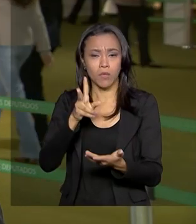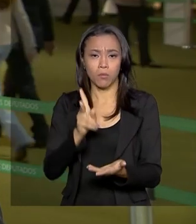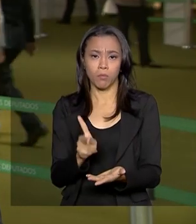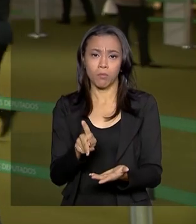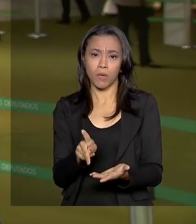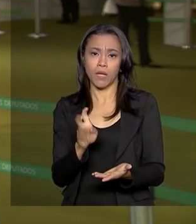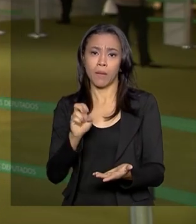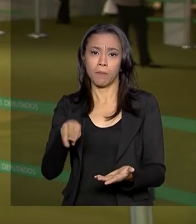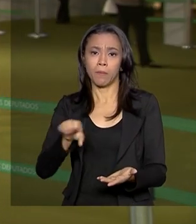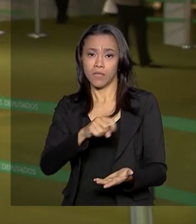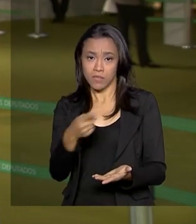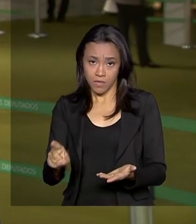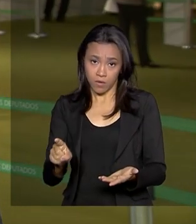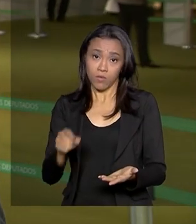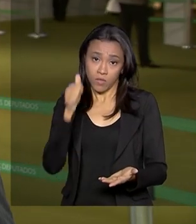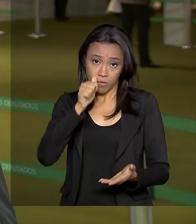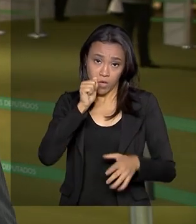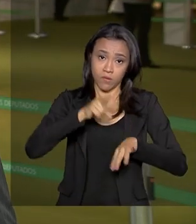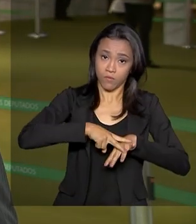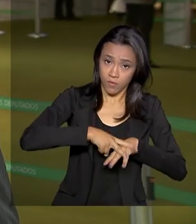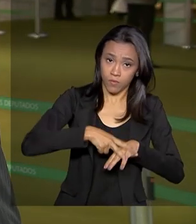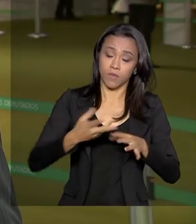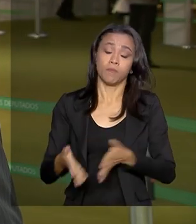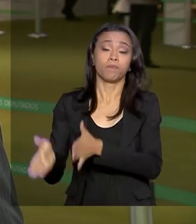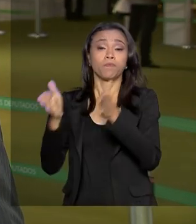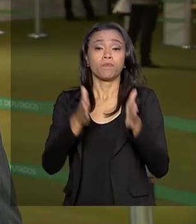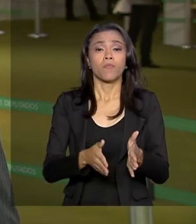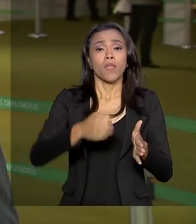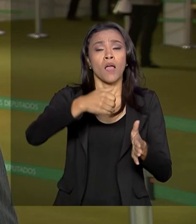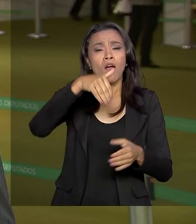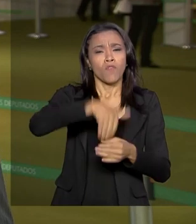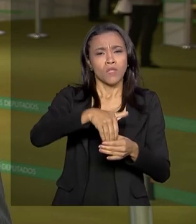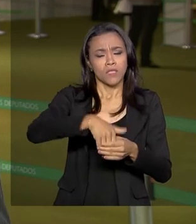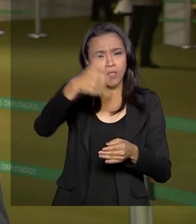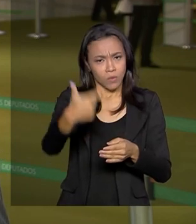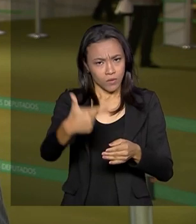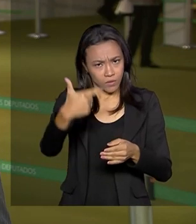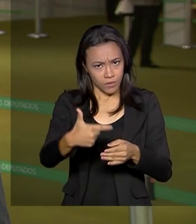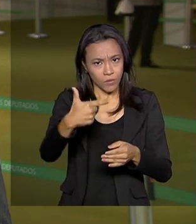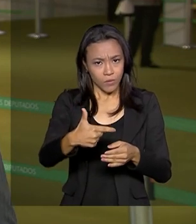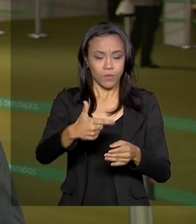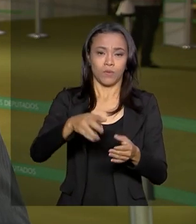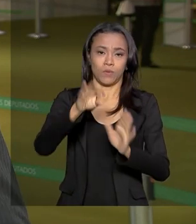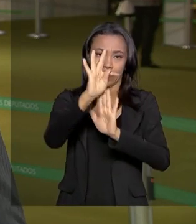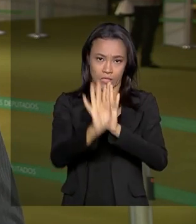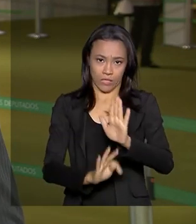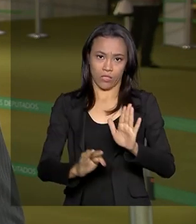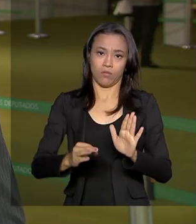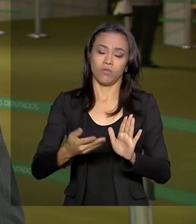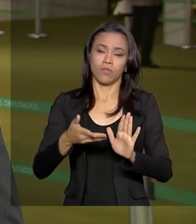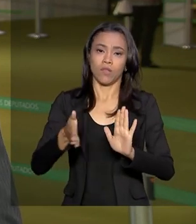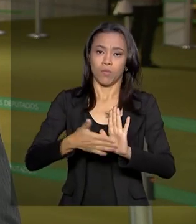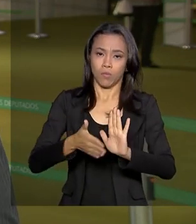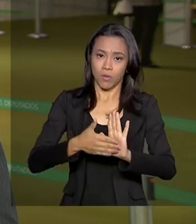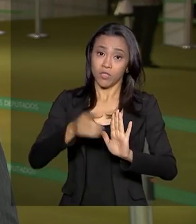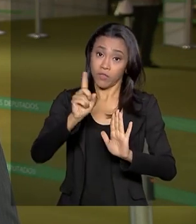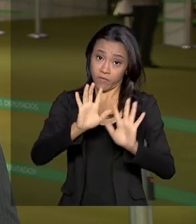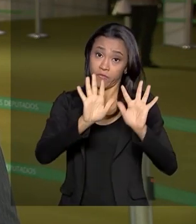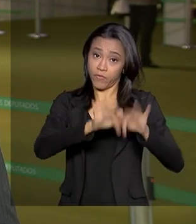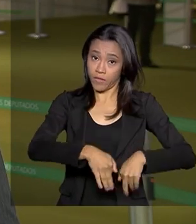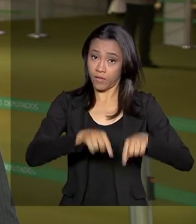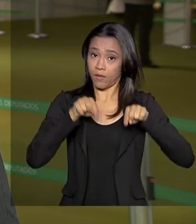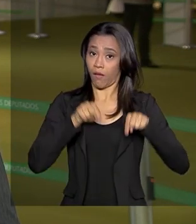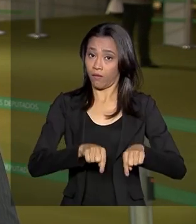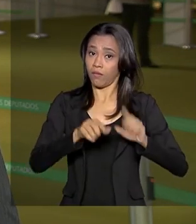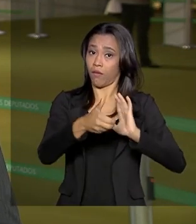das viúvas. Agora, com a votação em segundo turno, o texto da reforma da Previdência encerra sua tramitação aqui na Câmara.